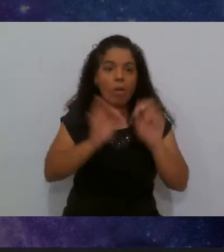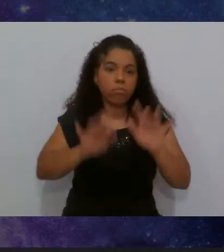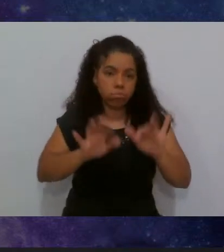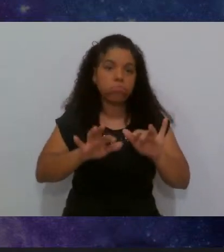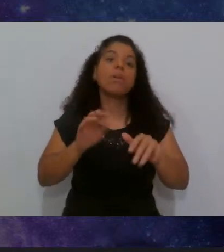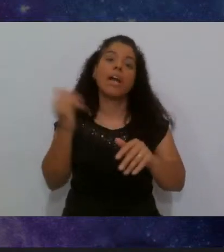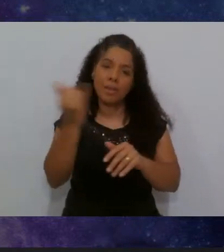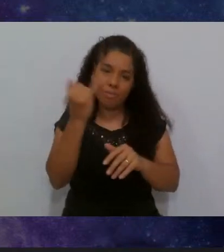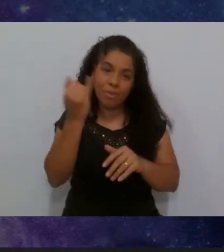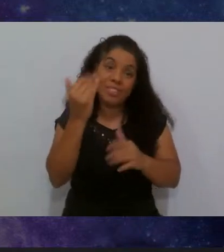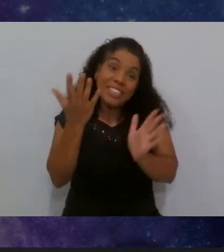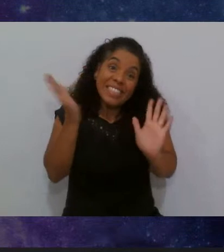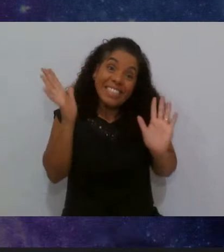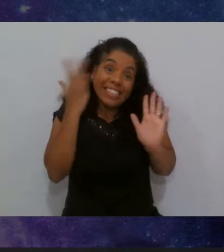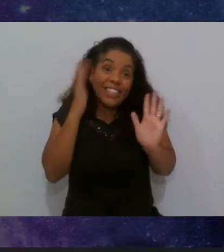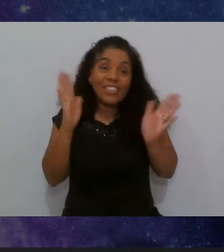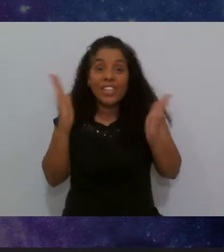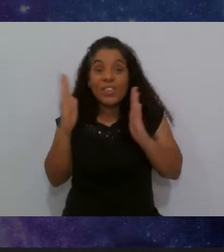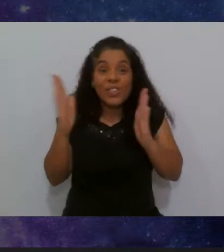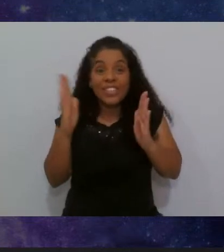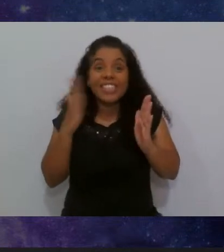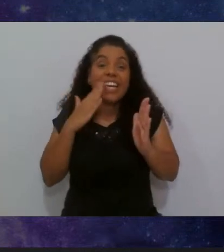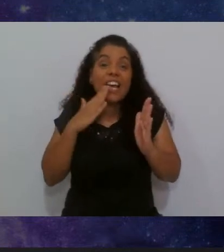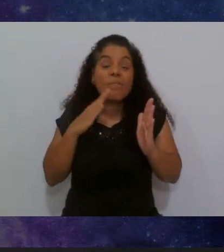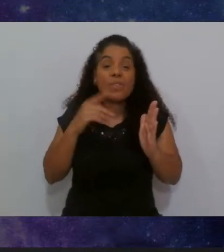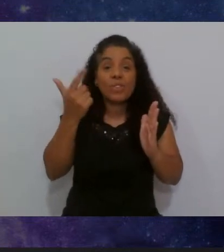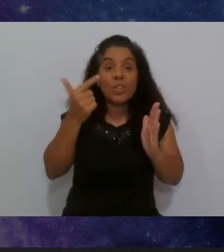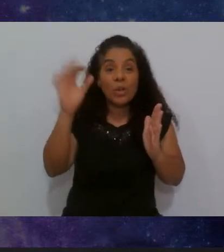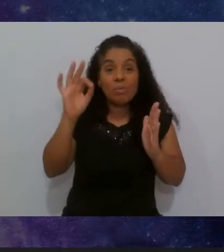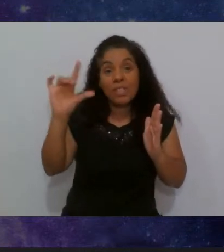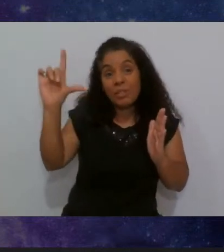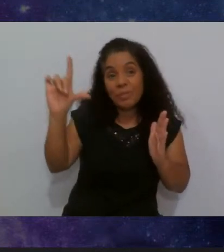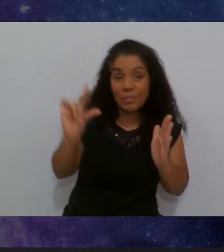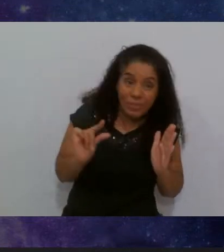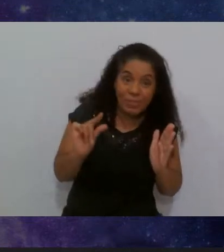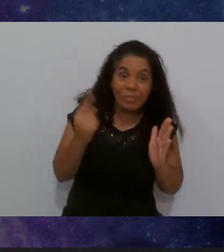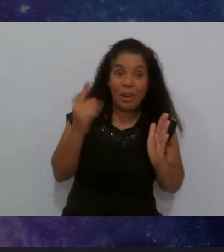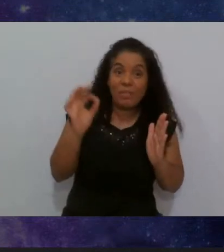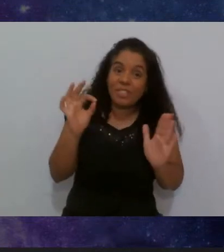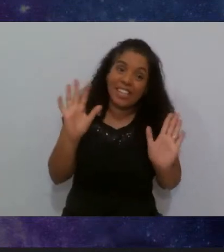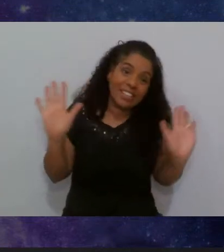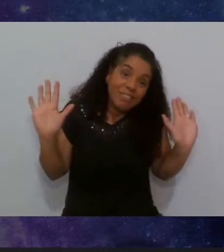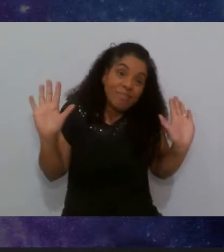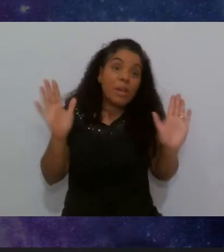eu não sei te dizer em quanto tempo, mas assim, dá tempo de correr atrás.